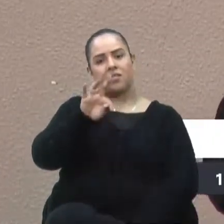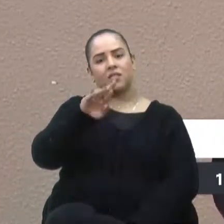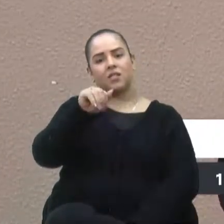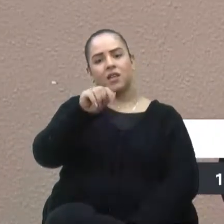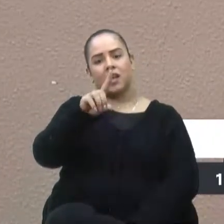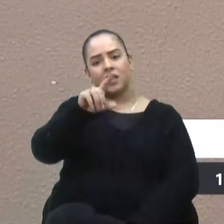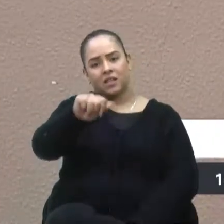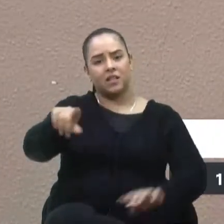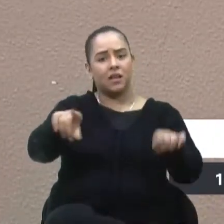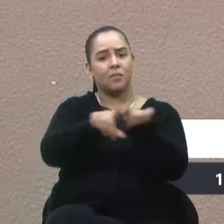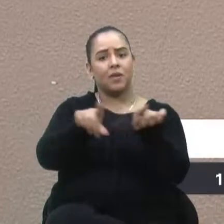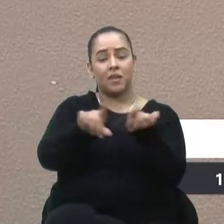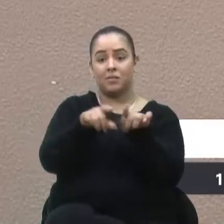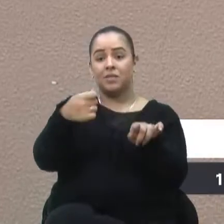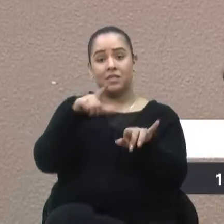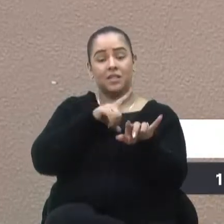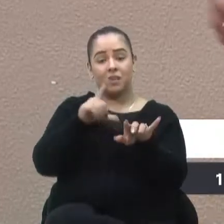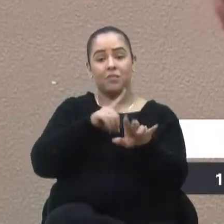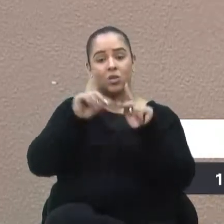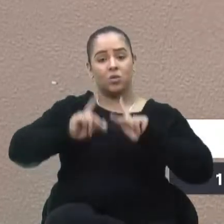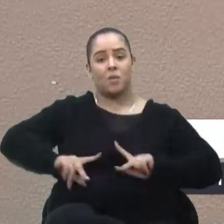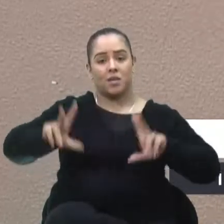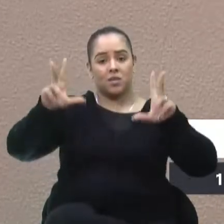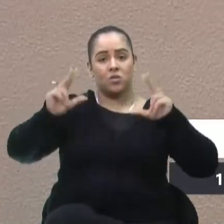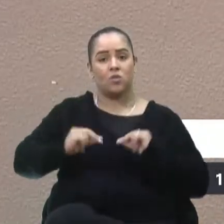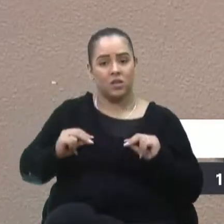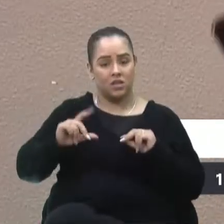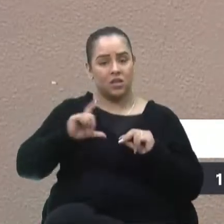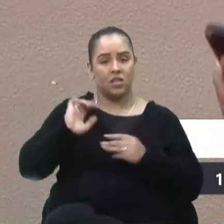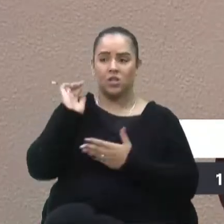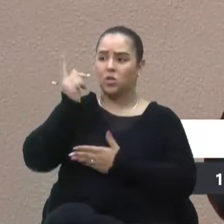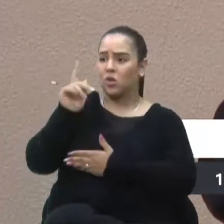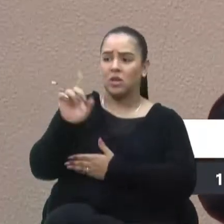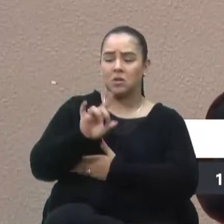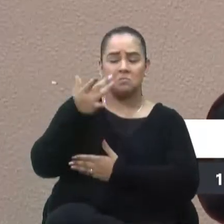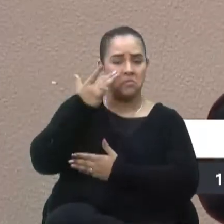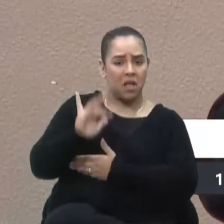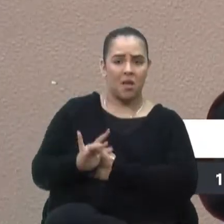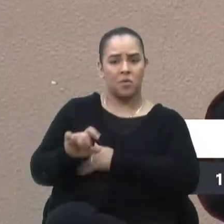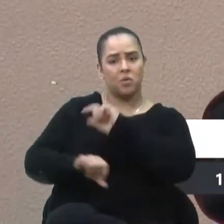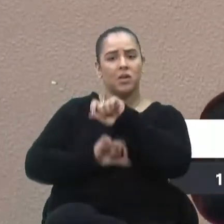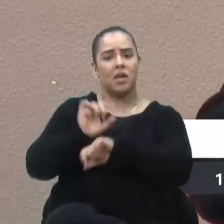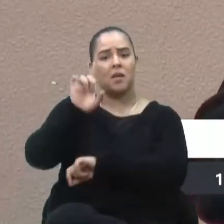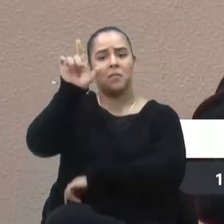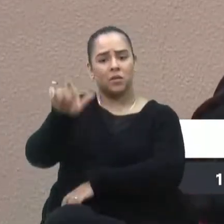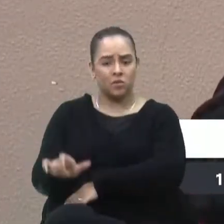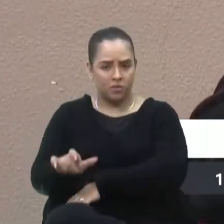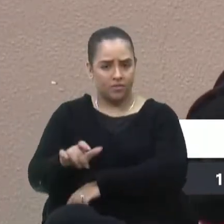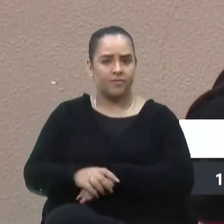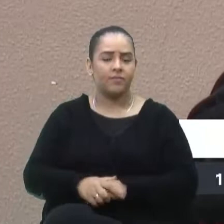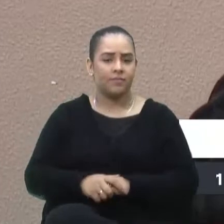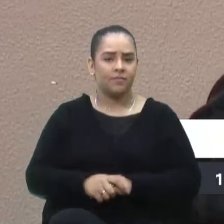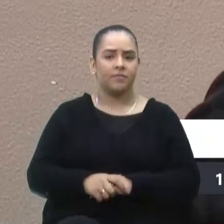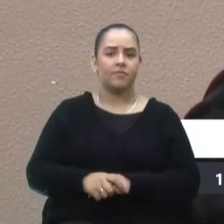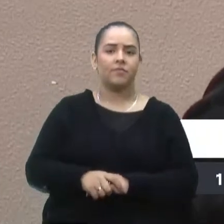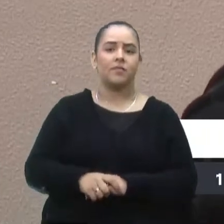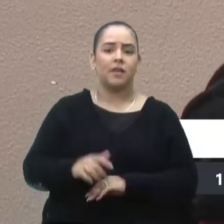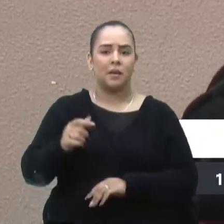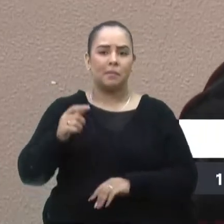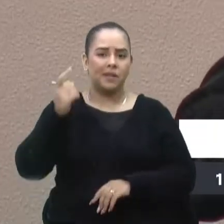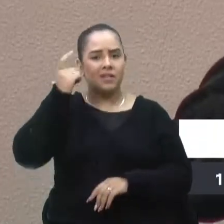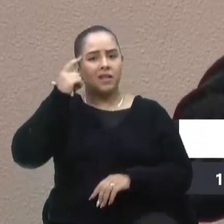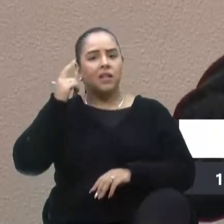merecedor, que tem uma história, muitas vezes, não conhecida, não reconhecida para a nossa cidade, então esse pensamento pequeno,